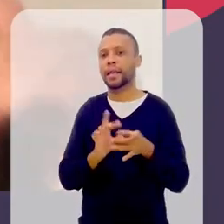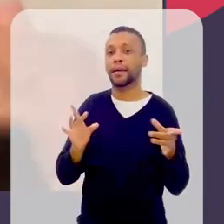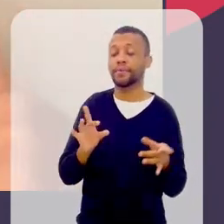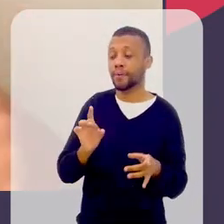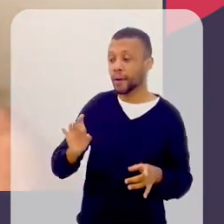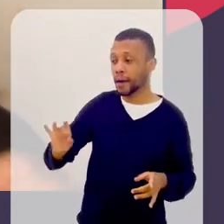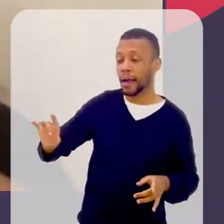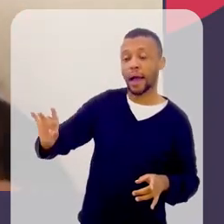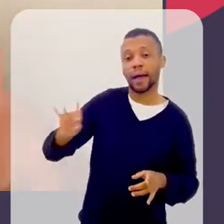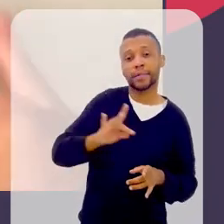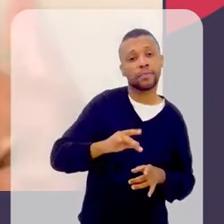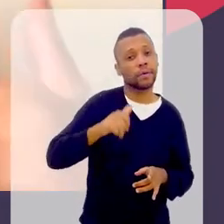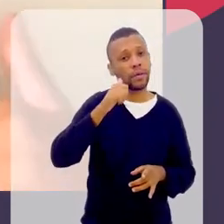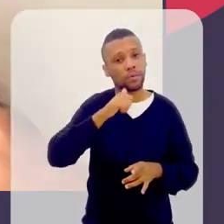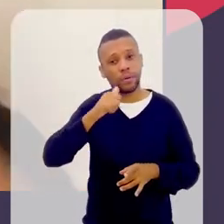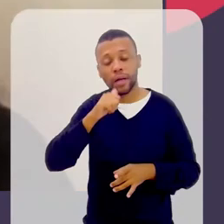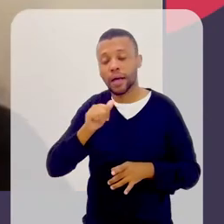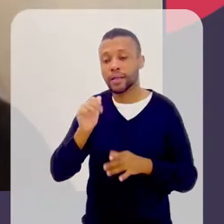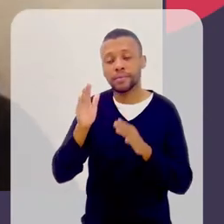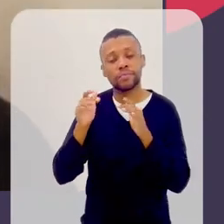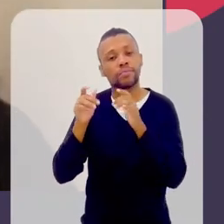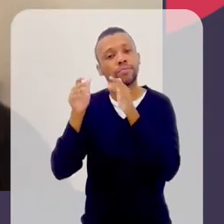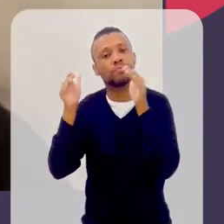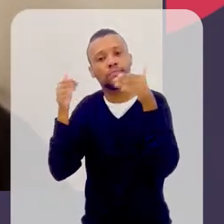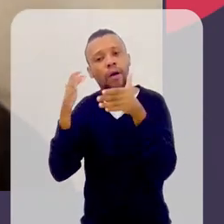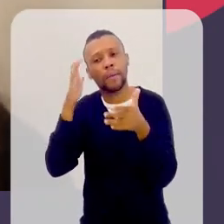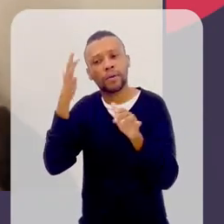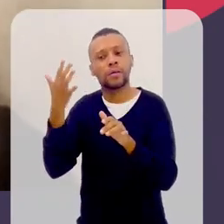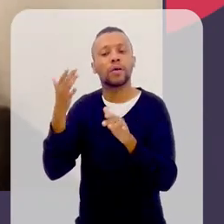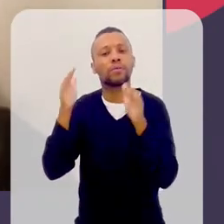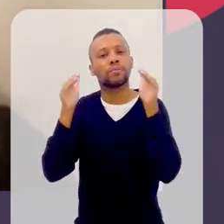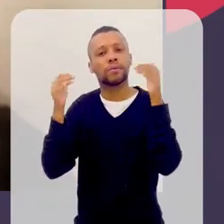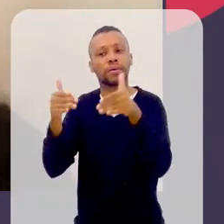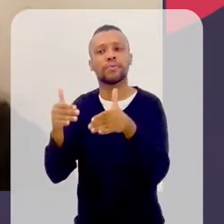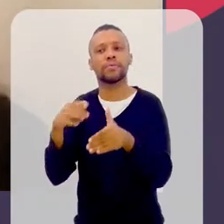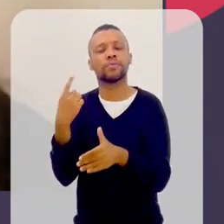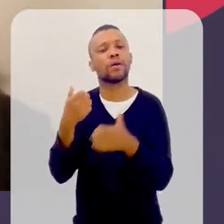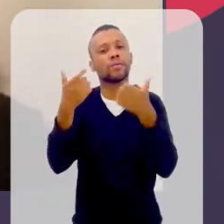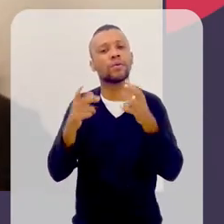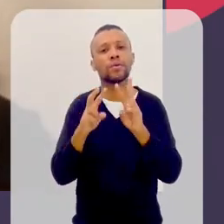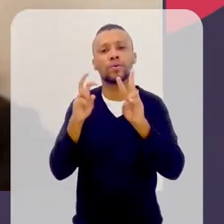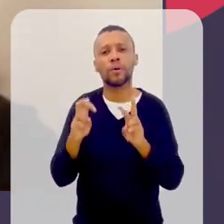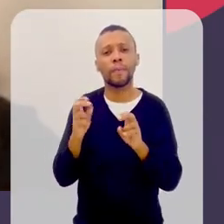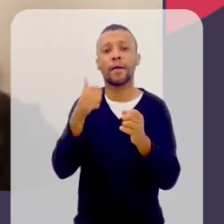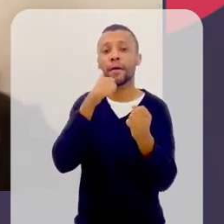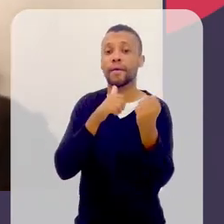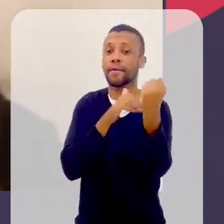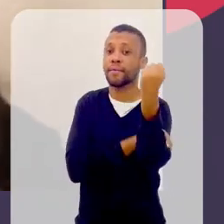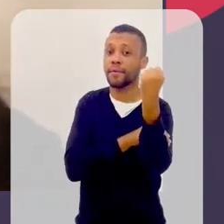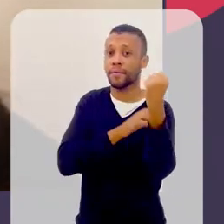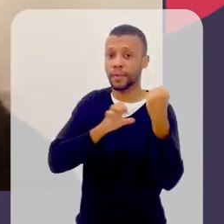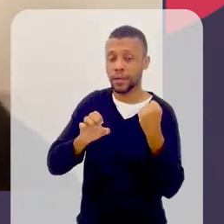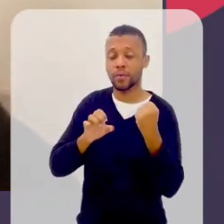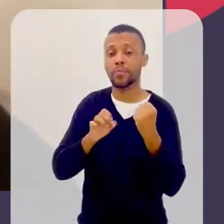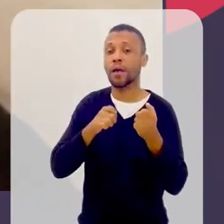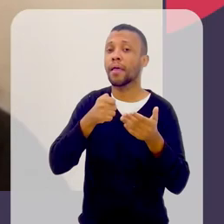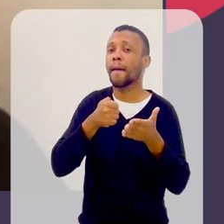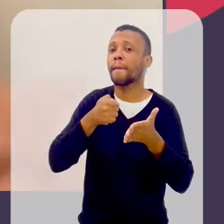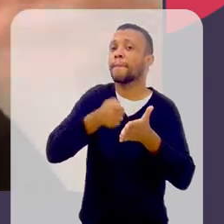Cada uma delas também ainda num âmbito... Porque, quando a gente fala de ondas do feminismo, a gente fala de mulheres militantes, né?